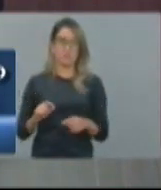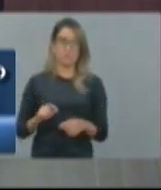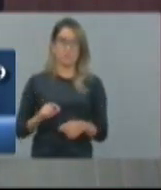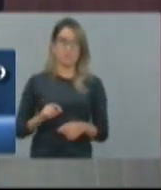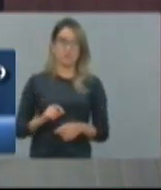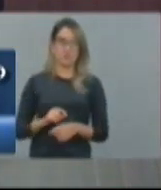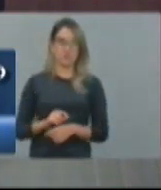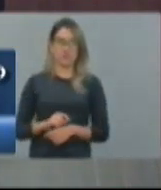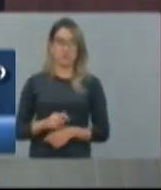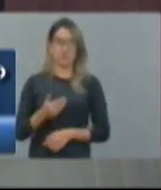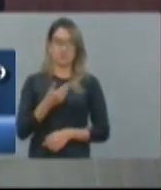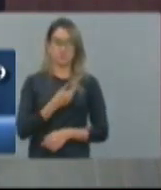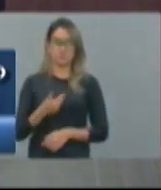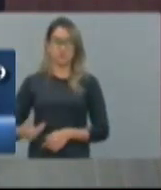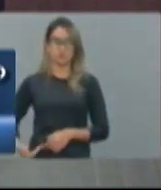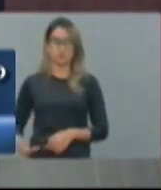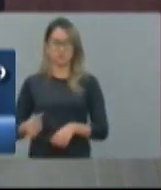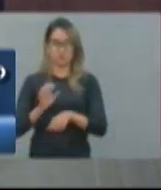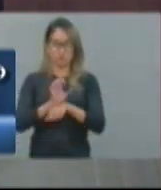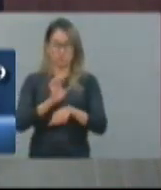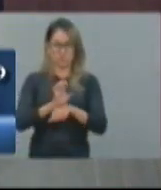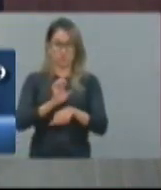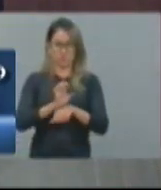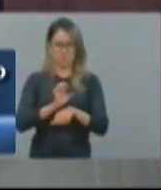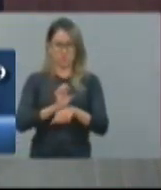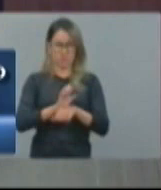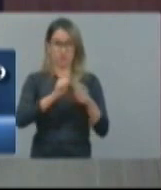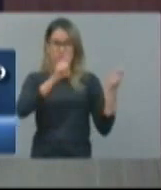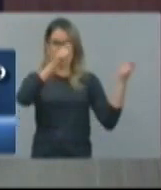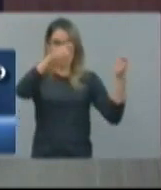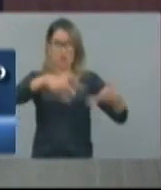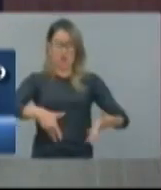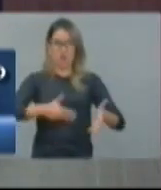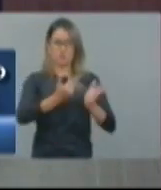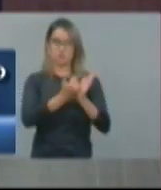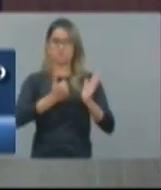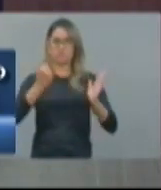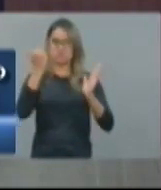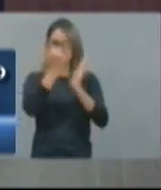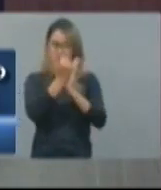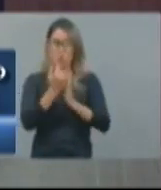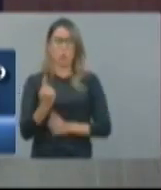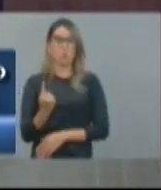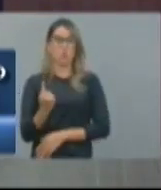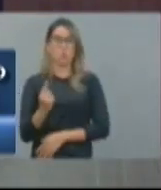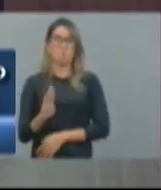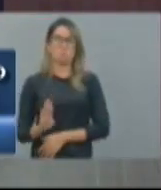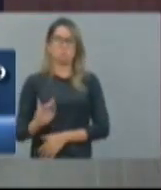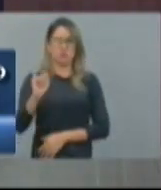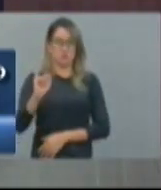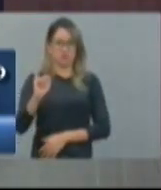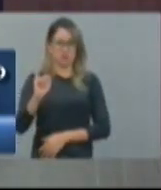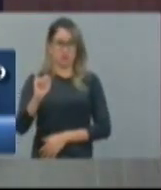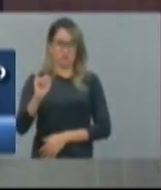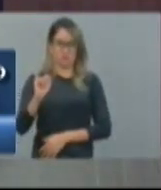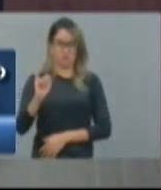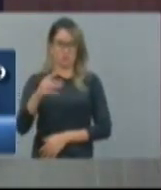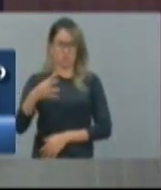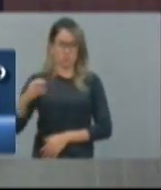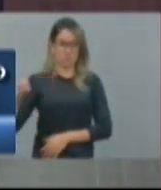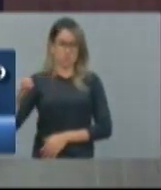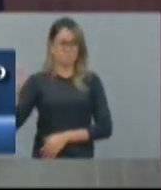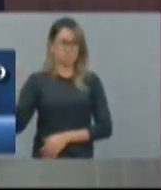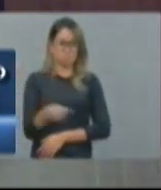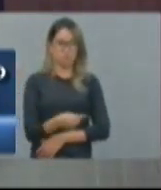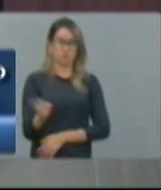o governo do Estado que gastava 300 e poucos milhões passou a gastar 1 bilhão e 400 milhões, portanto,